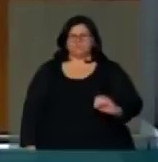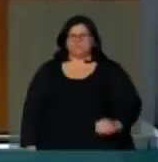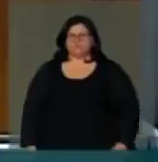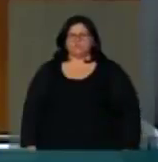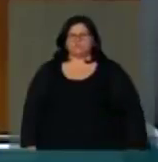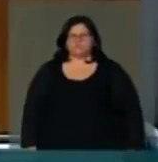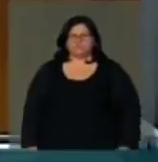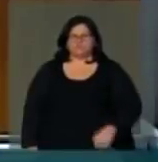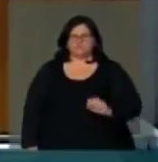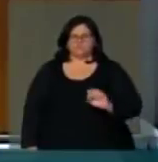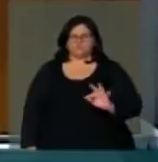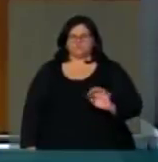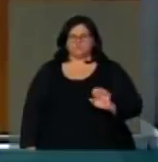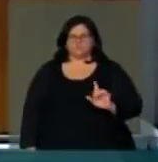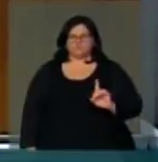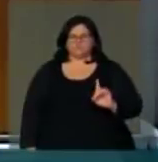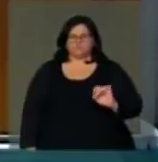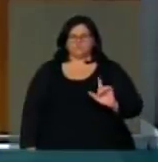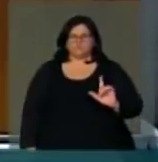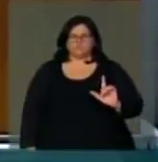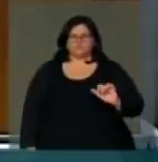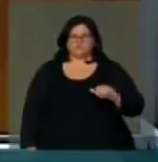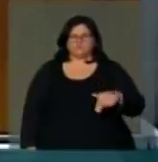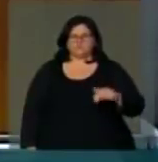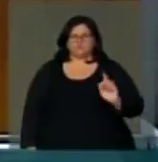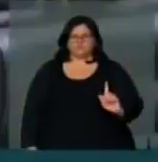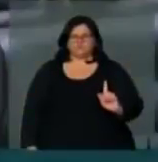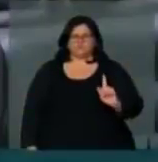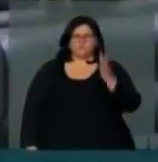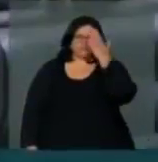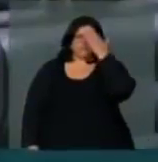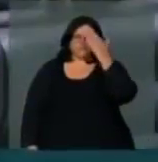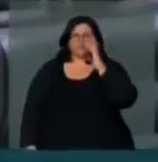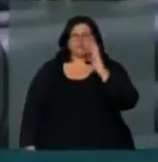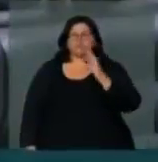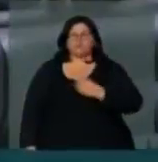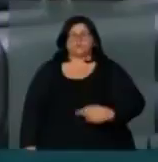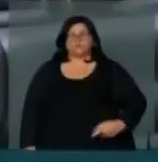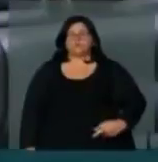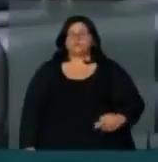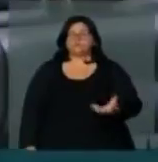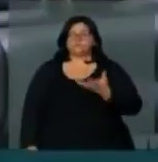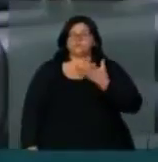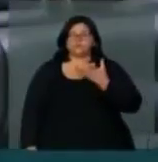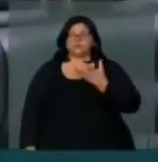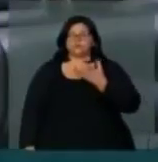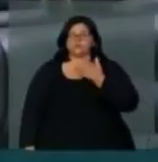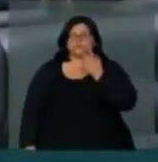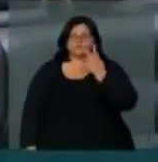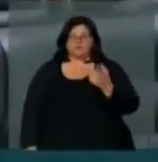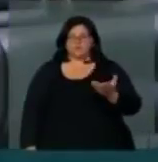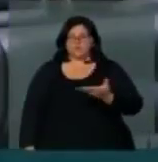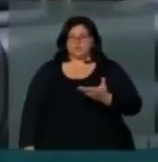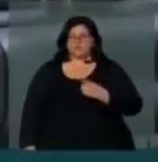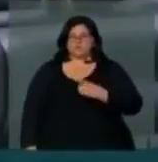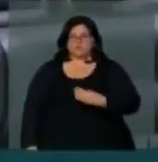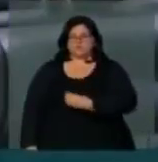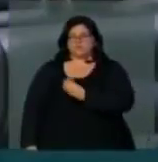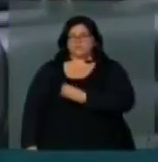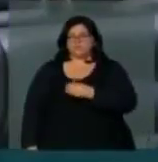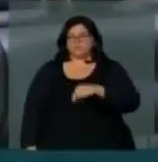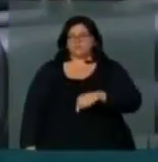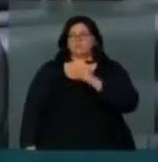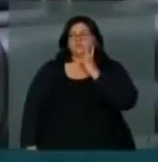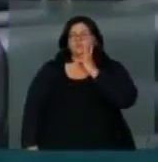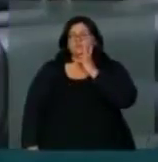Jair Steli. Obrigado, senhor presidente. Queria registrar, nesse momento, a presença nessa casa de dois